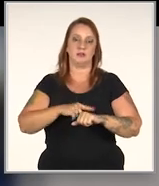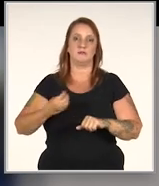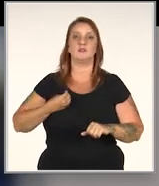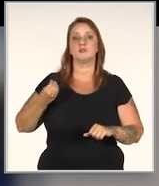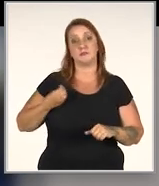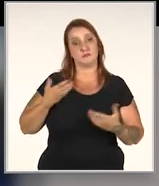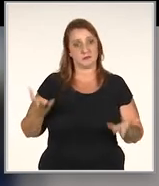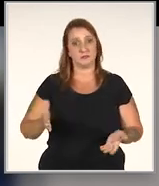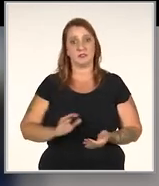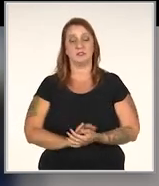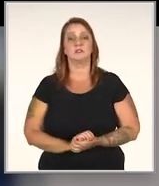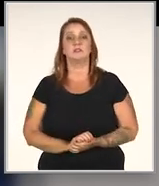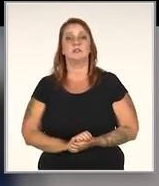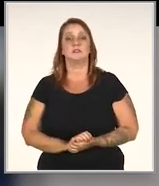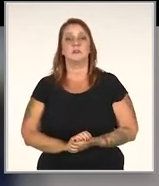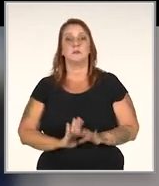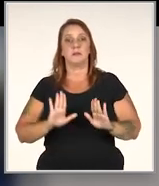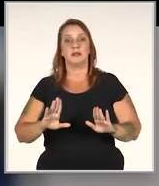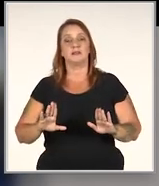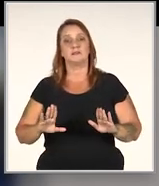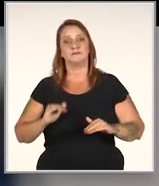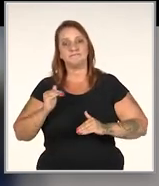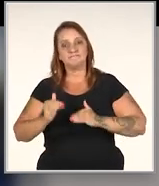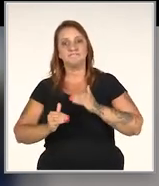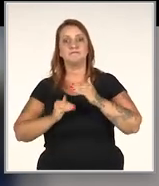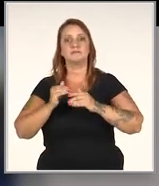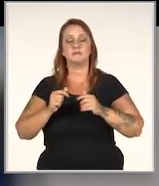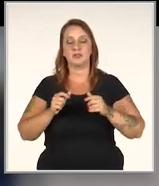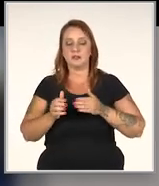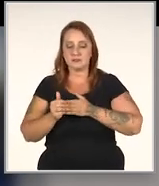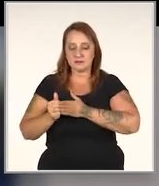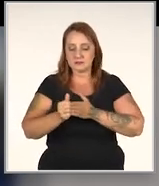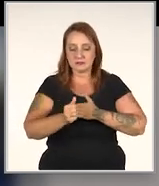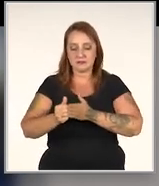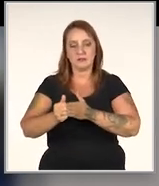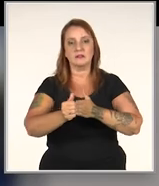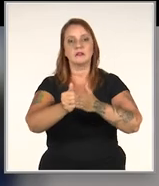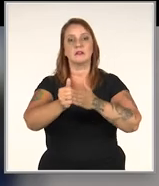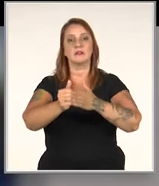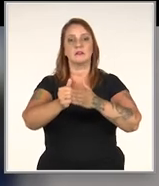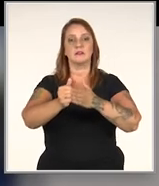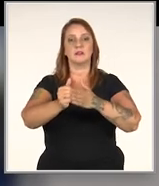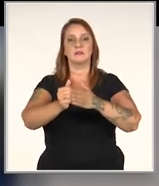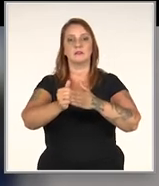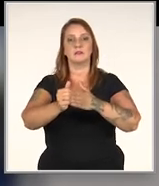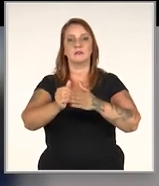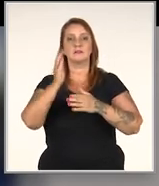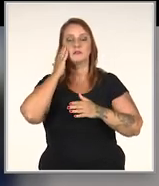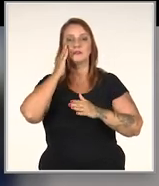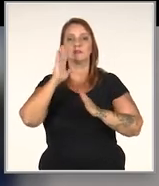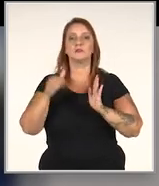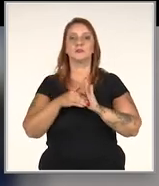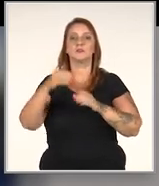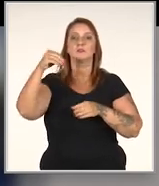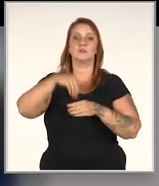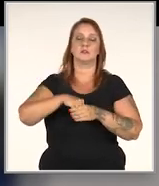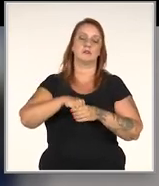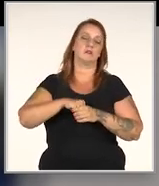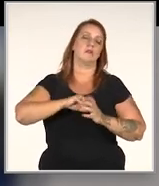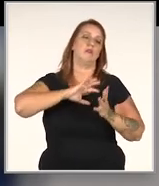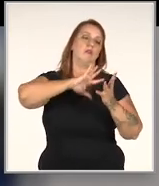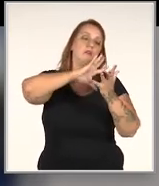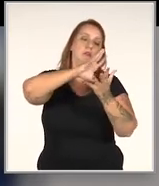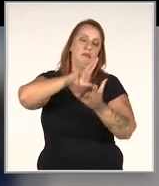vivência ali, mas na medida do possível, também guiar essa pessoa para ela também não levar todo o tempo do mundo,